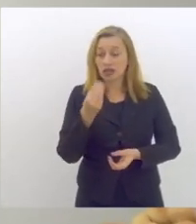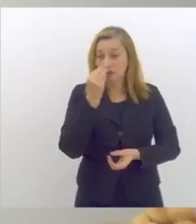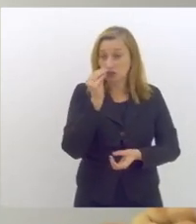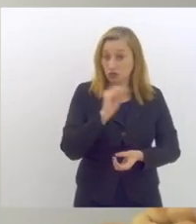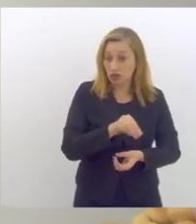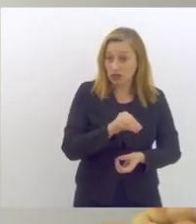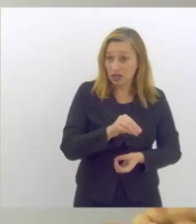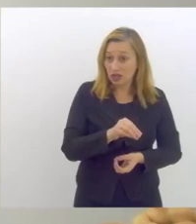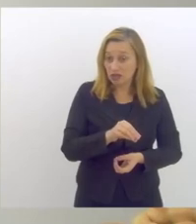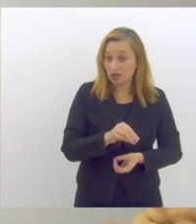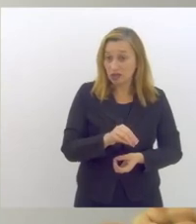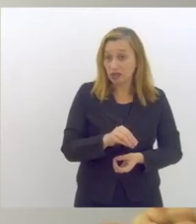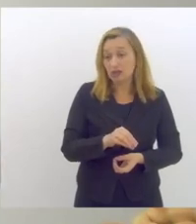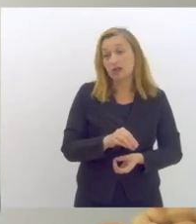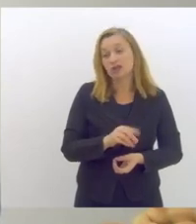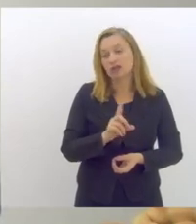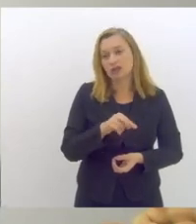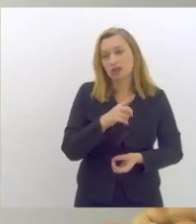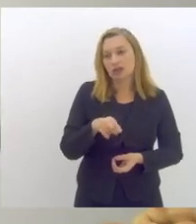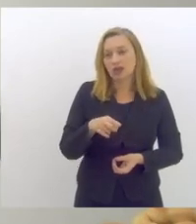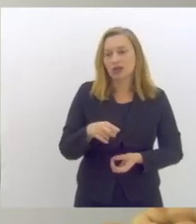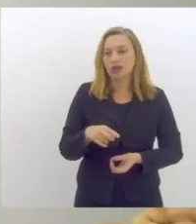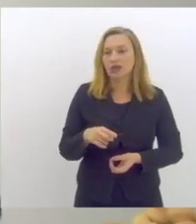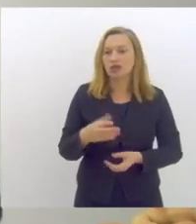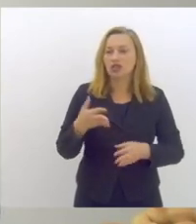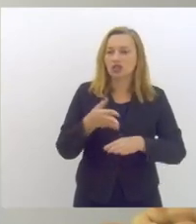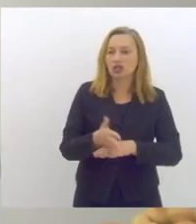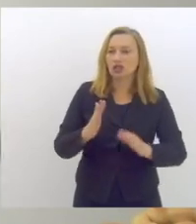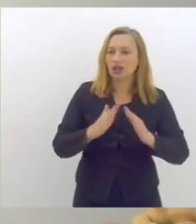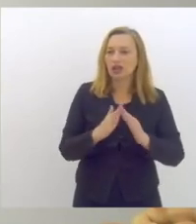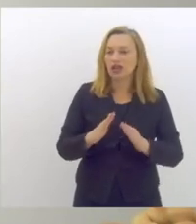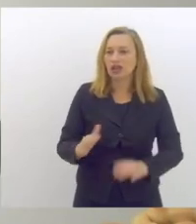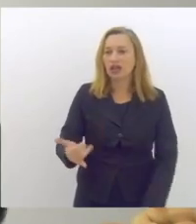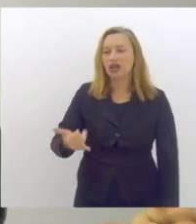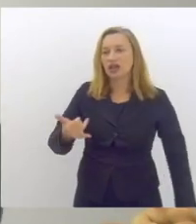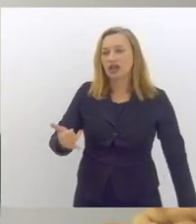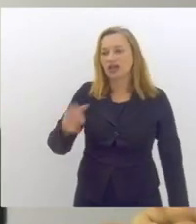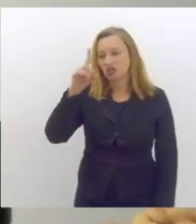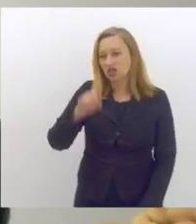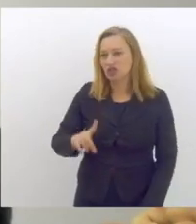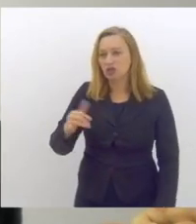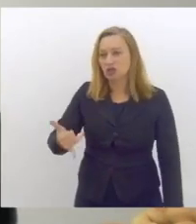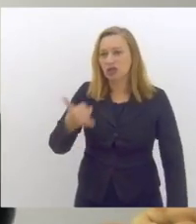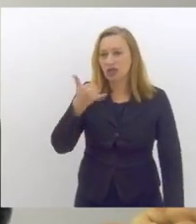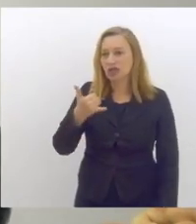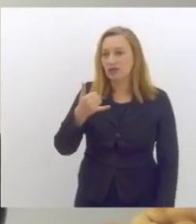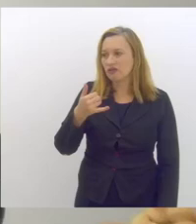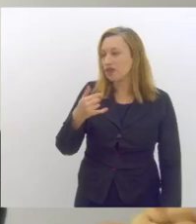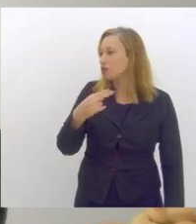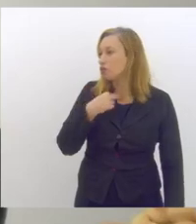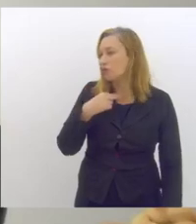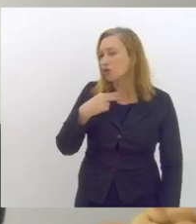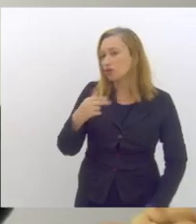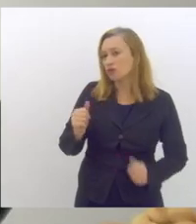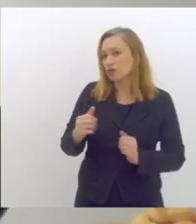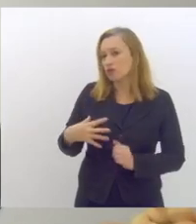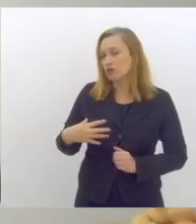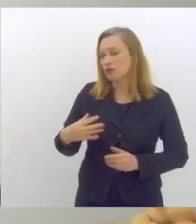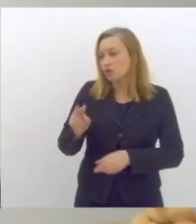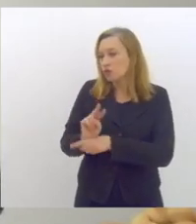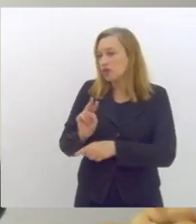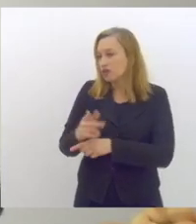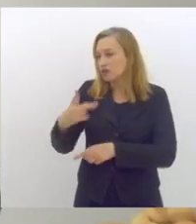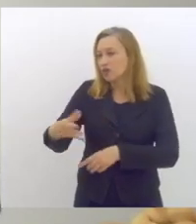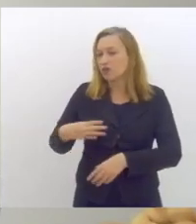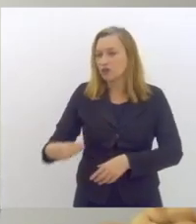entendeu? aí da meia hora ela chega em casa a direção da escola liga ah, não posso ficar com seu filho porque seu filho é isso e aquilo aí vai e